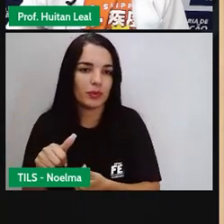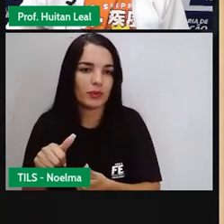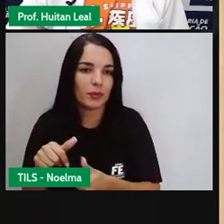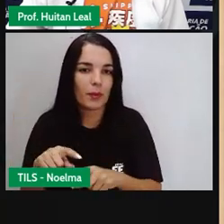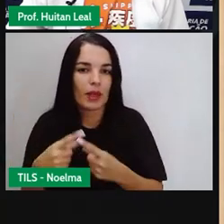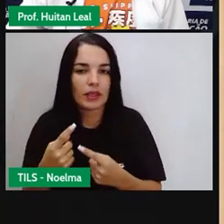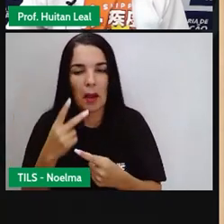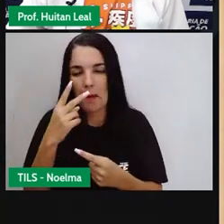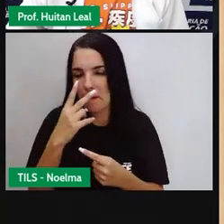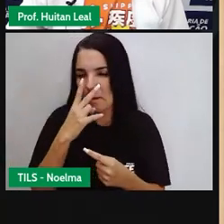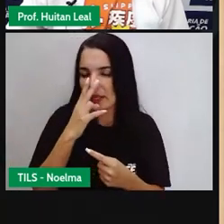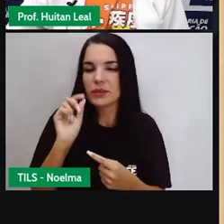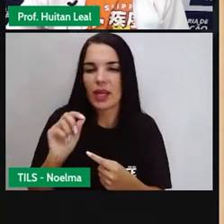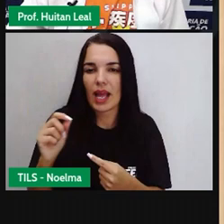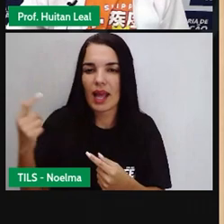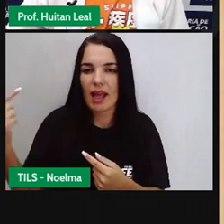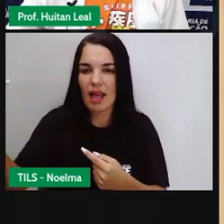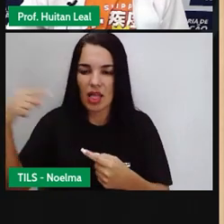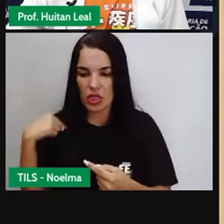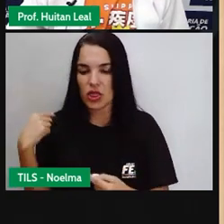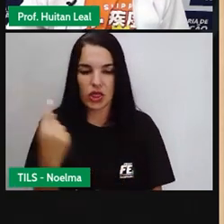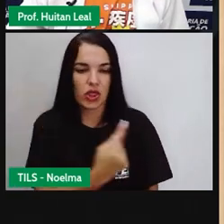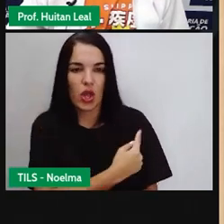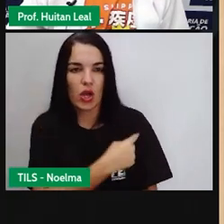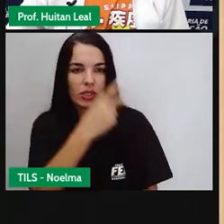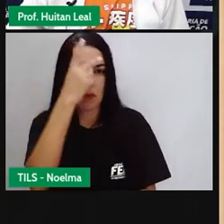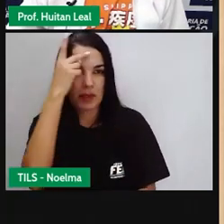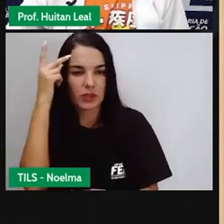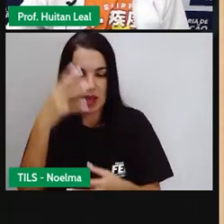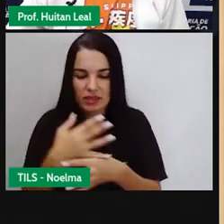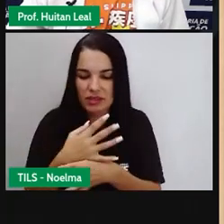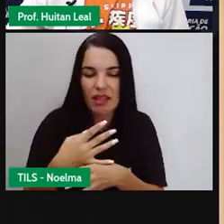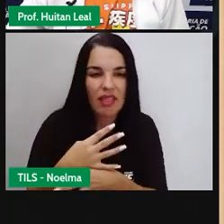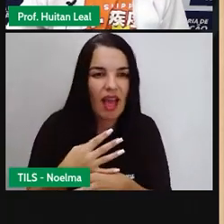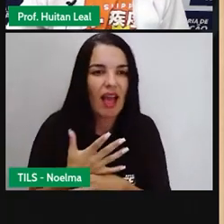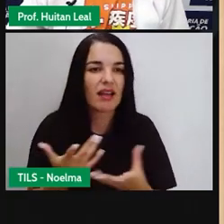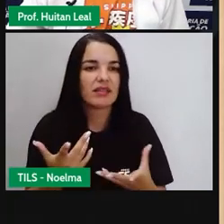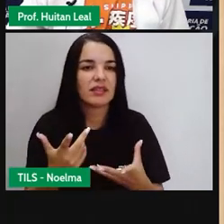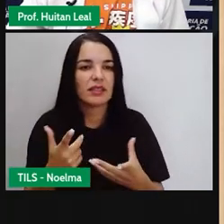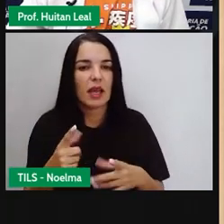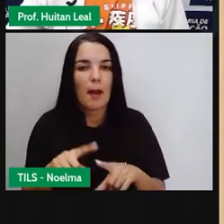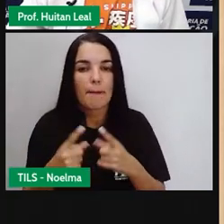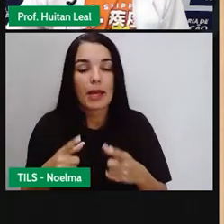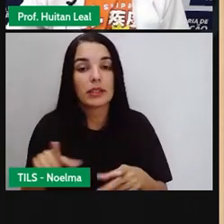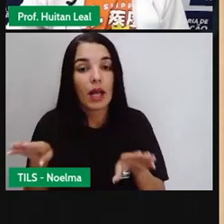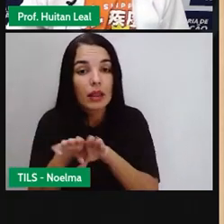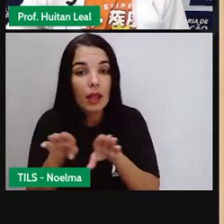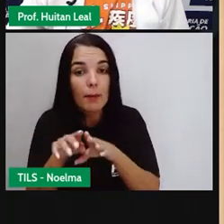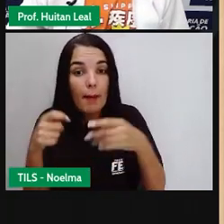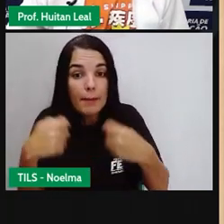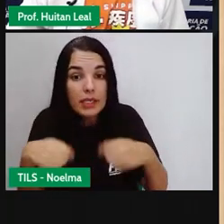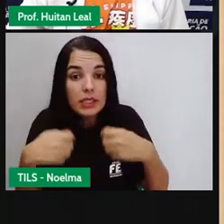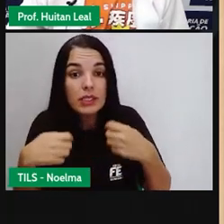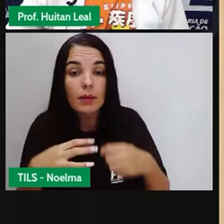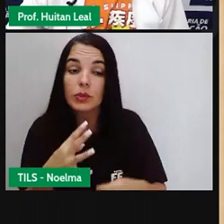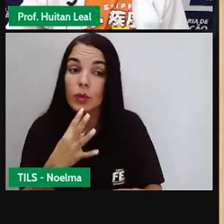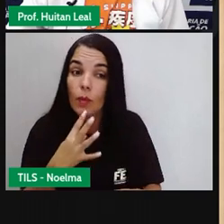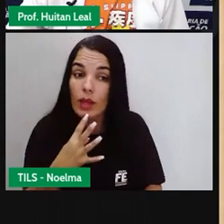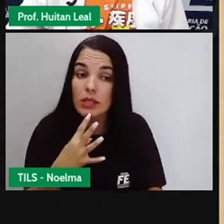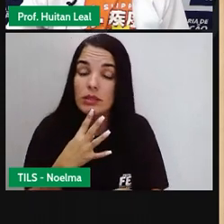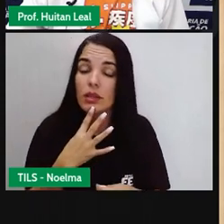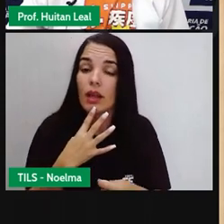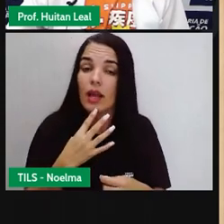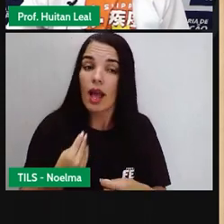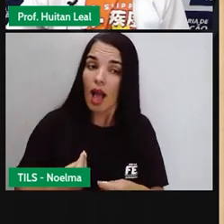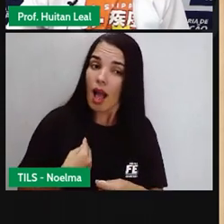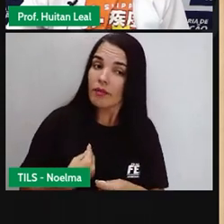nos dizemos civilizados, pessoas da cidade, mas que também necessitamos de conhecer o ponto de vista dos indígenas,